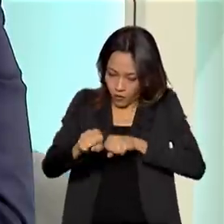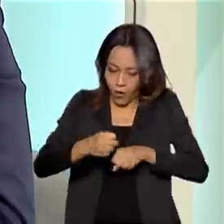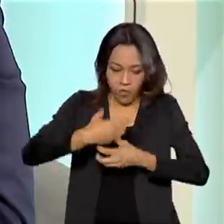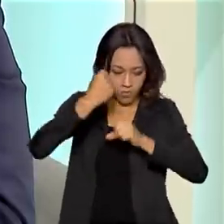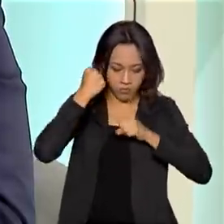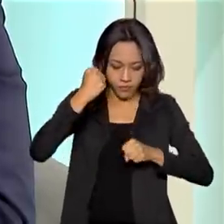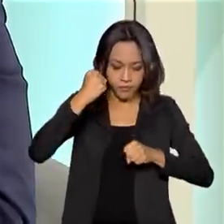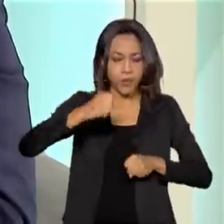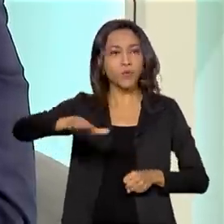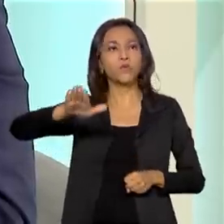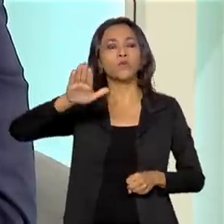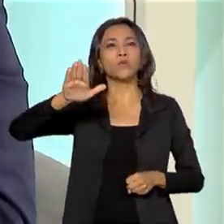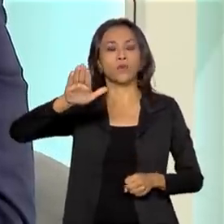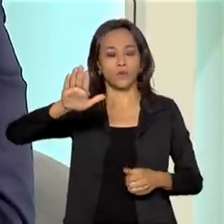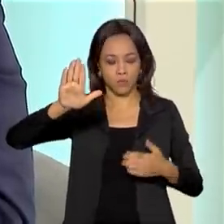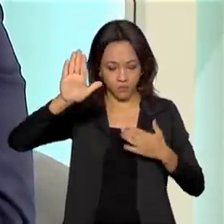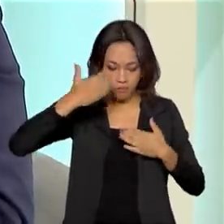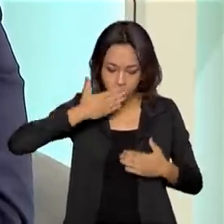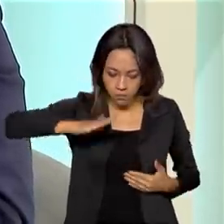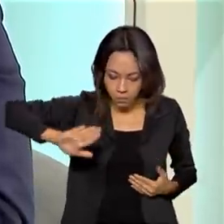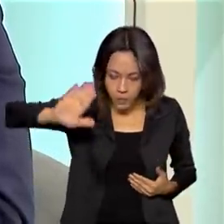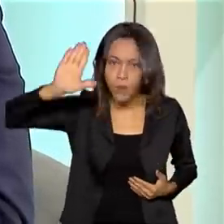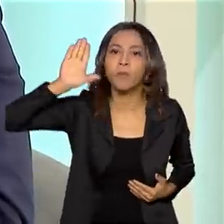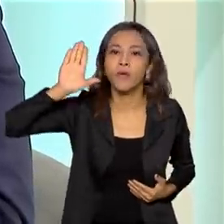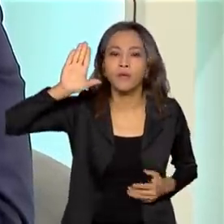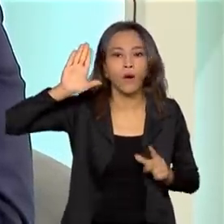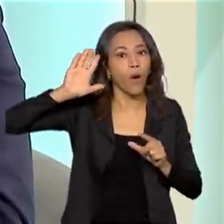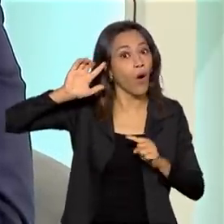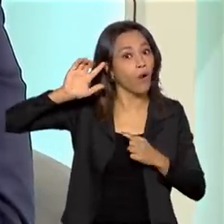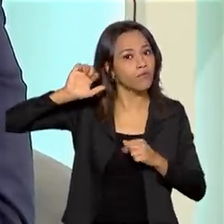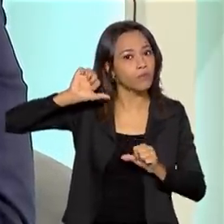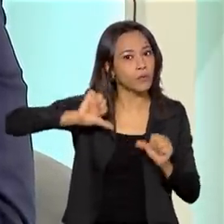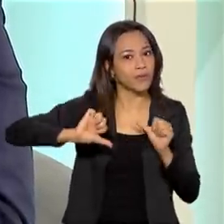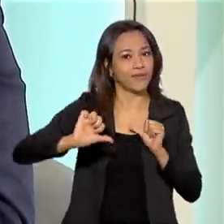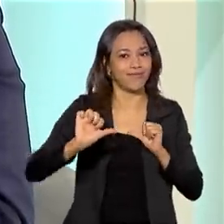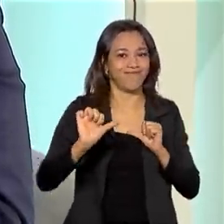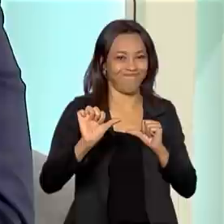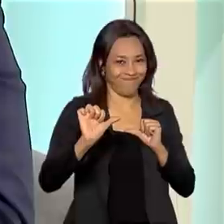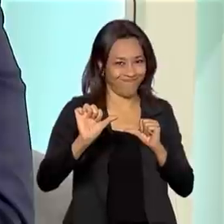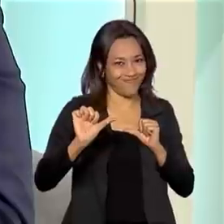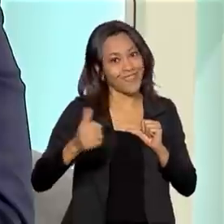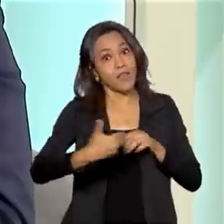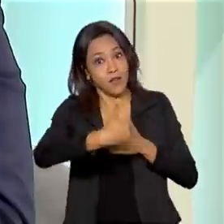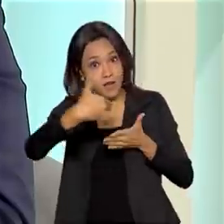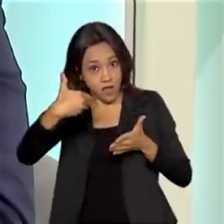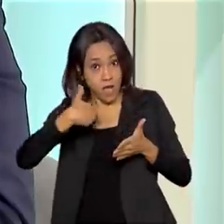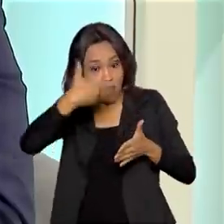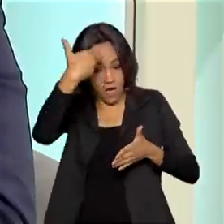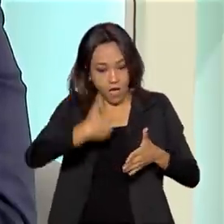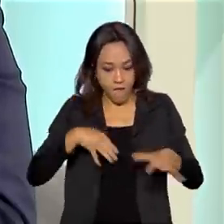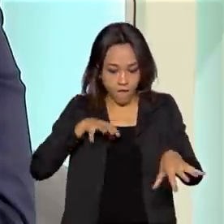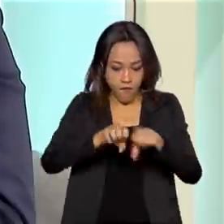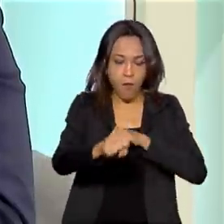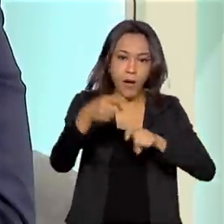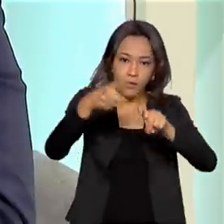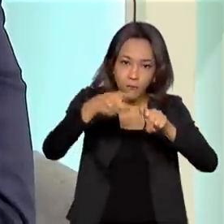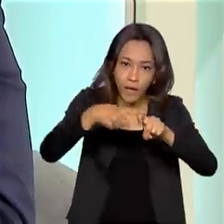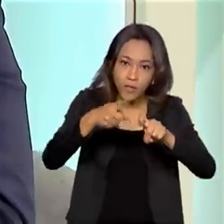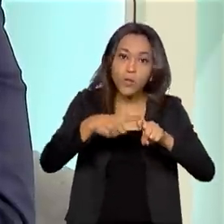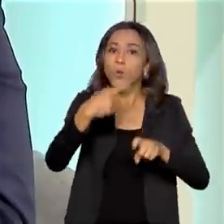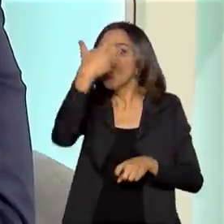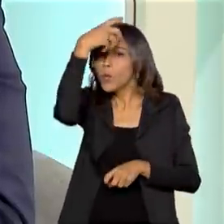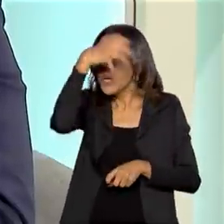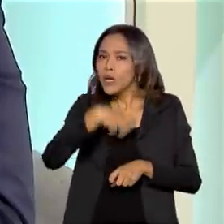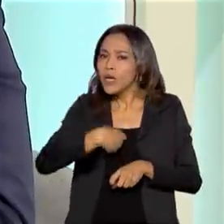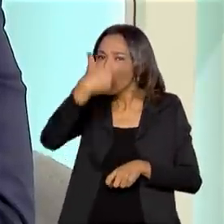presta um juramento, essa relação muda. Então, se ele tiver, ele um médico formado, ele tem que devolver uma parte